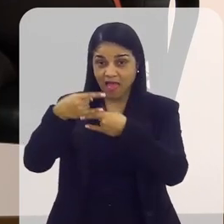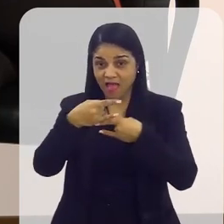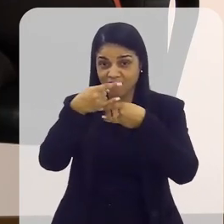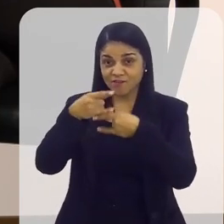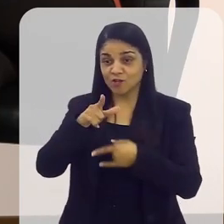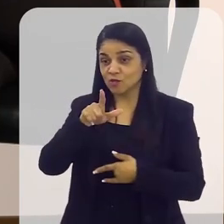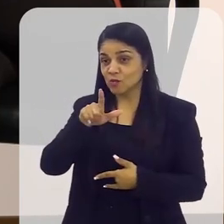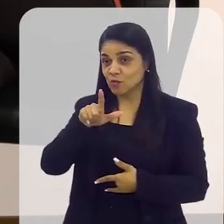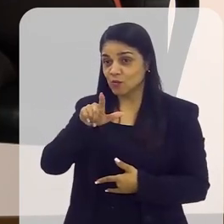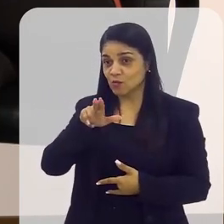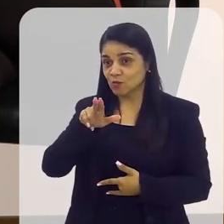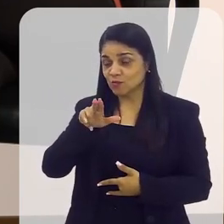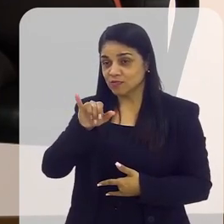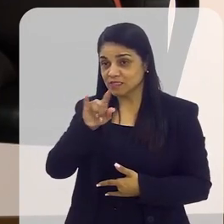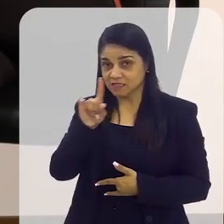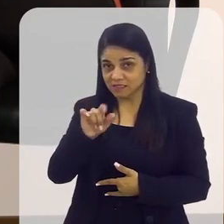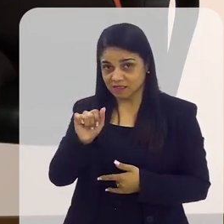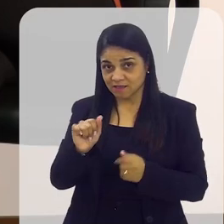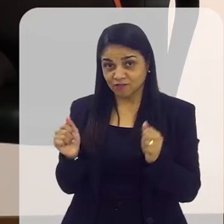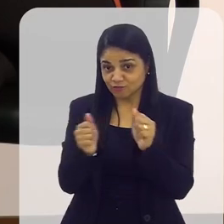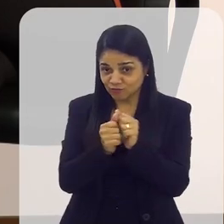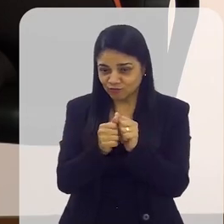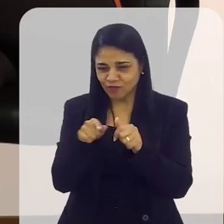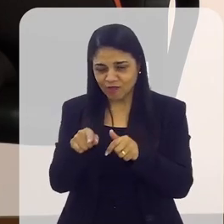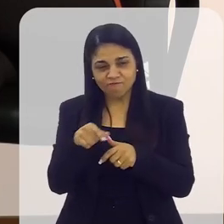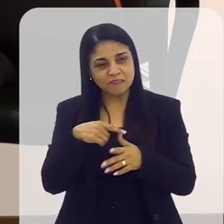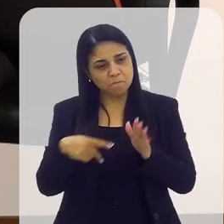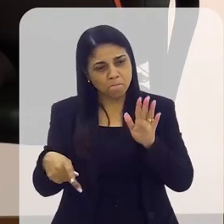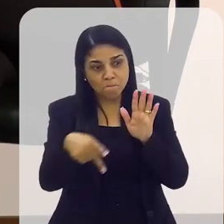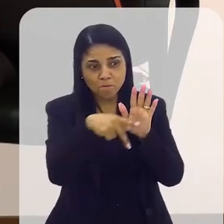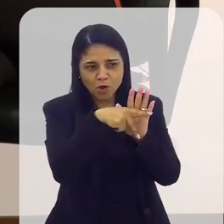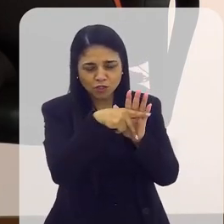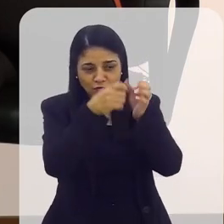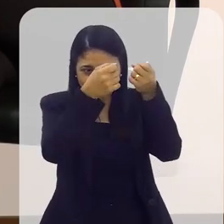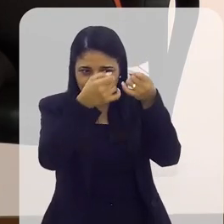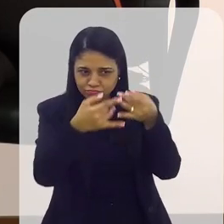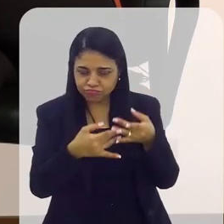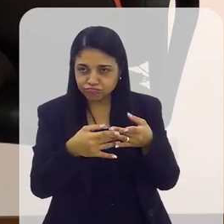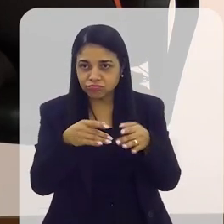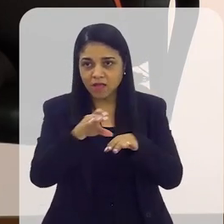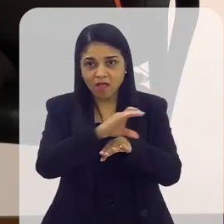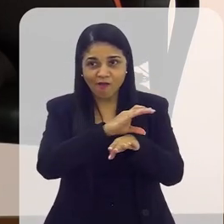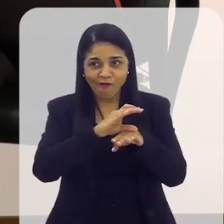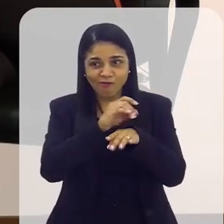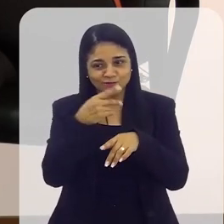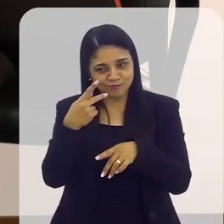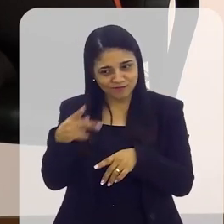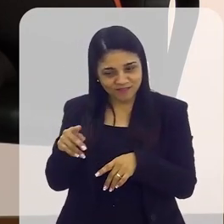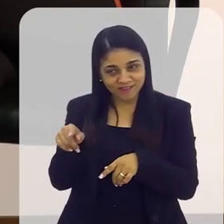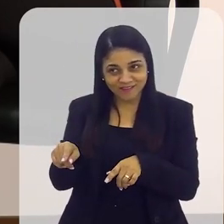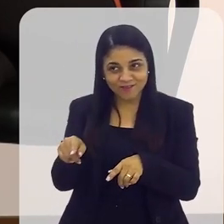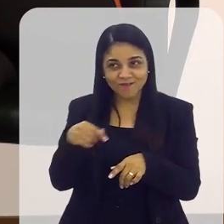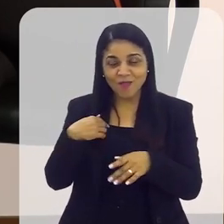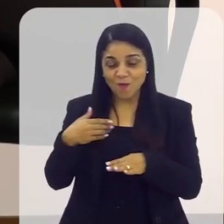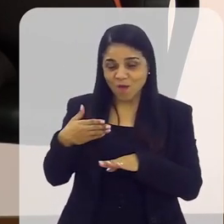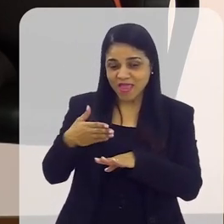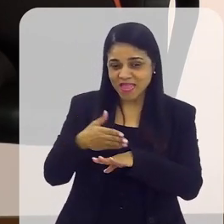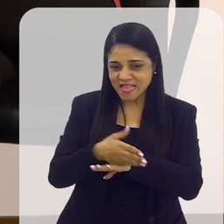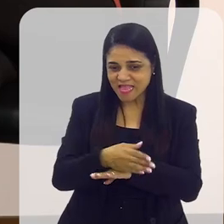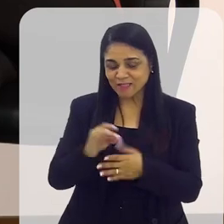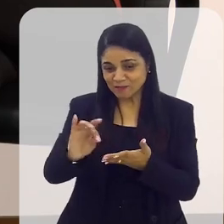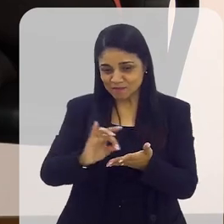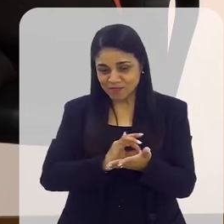que eu acompanho. E, quando ela falou do teu projeto, eu falei, nesse eu posso entrar, mesmo ela sendo